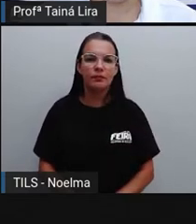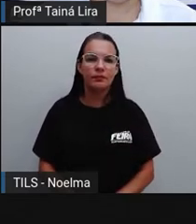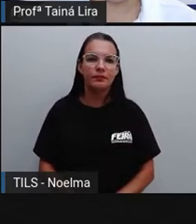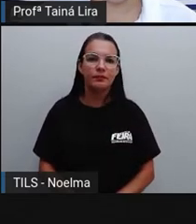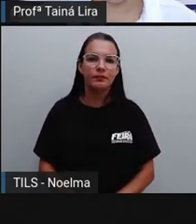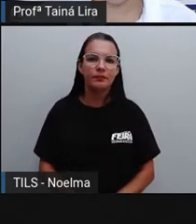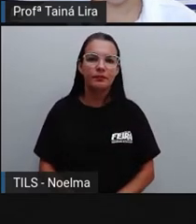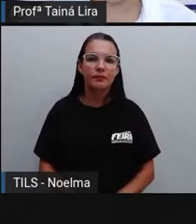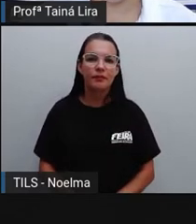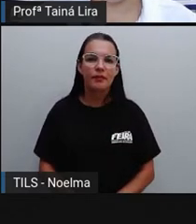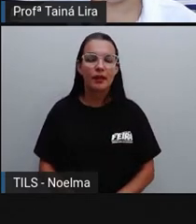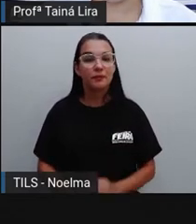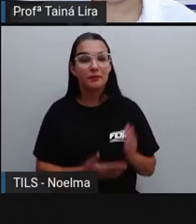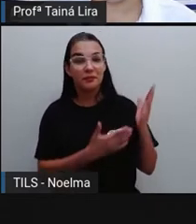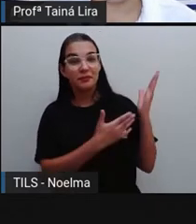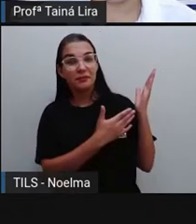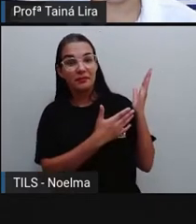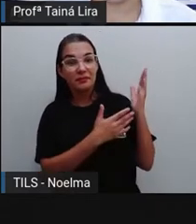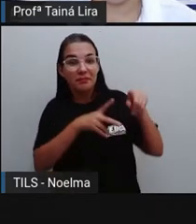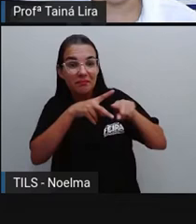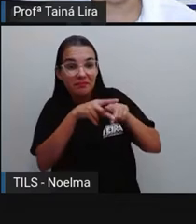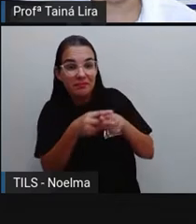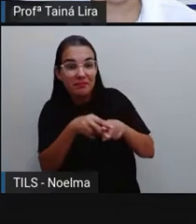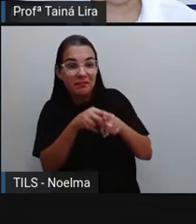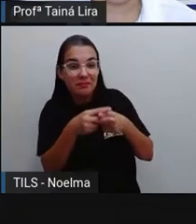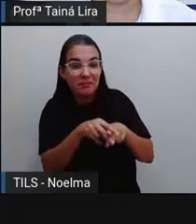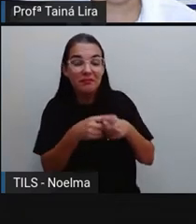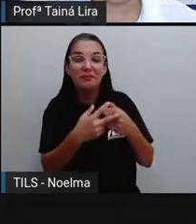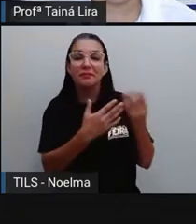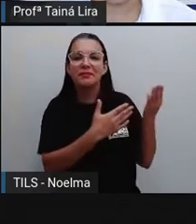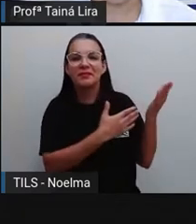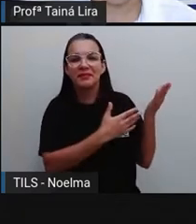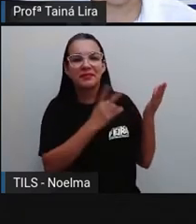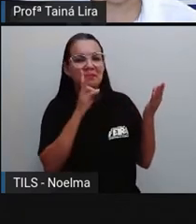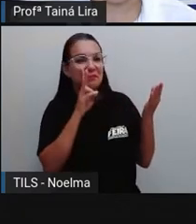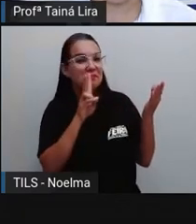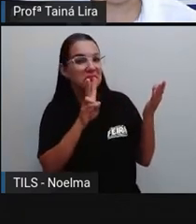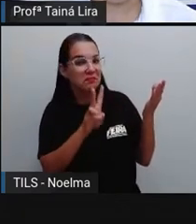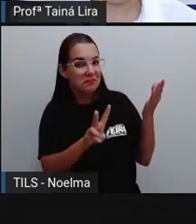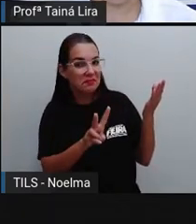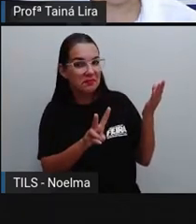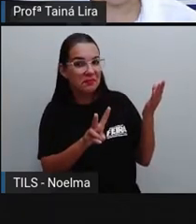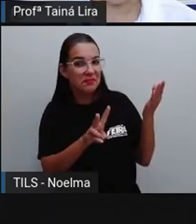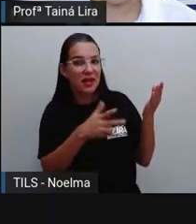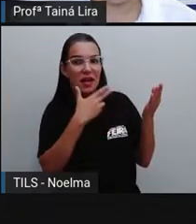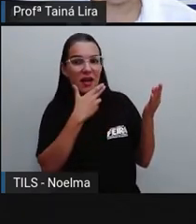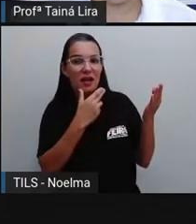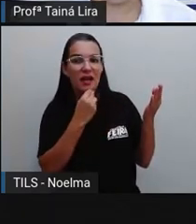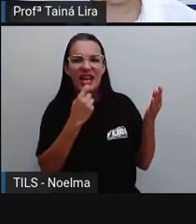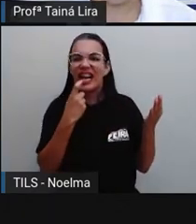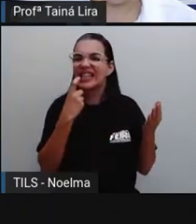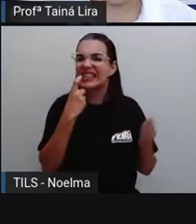Vocês reconhecem todas as profissões, ó? Essa daqui é o dentista, né?